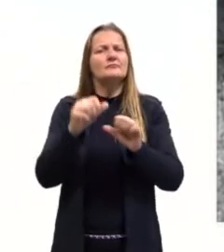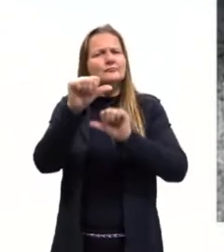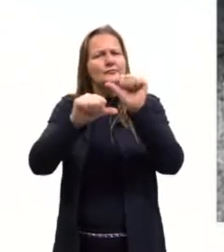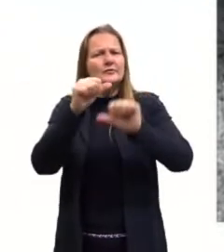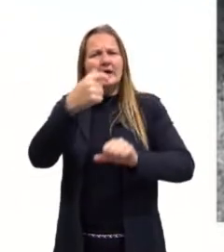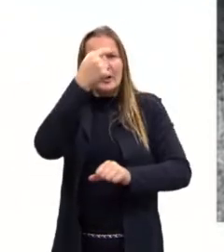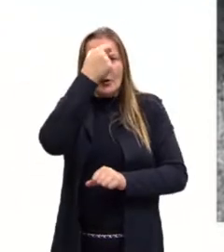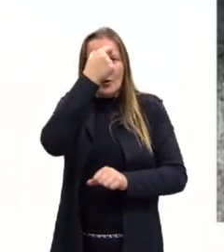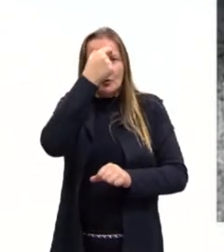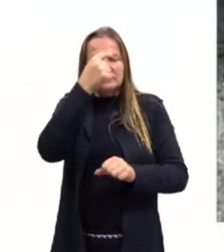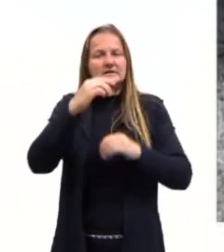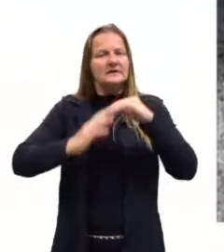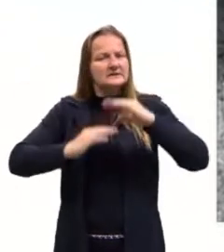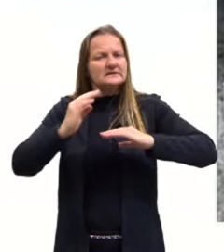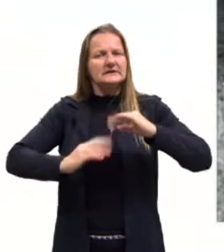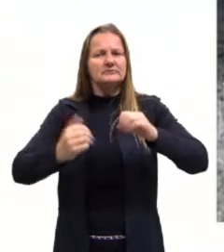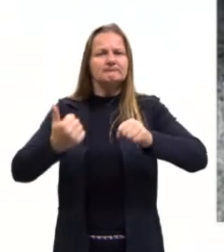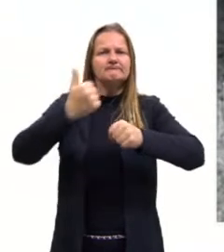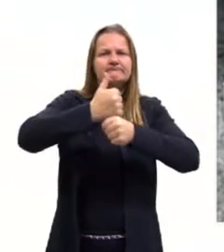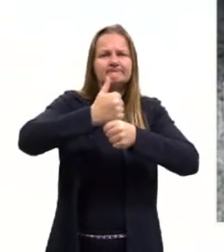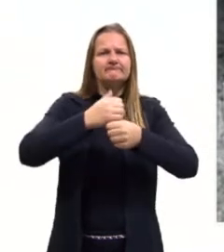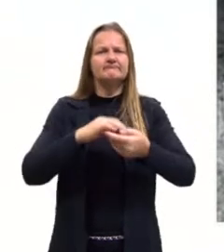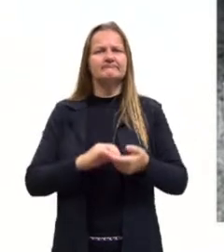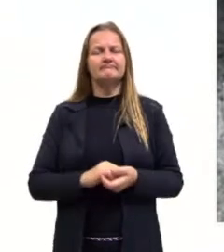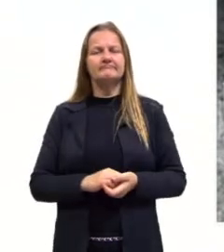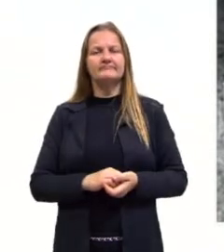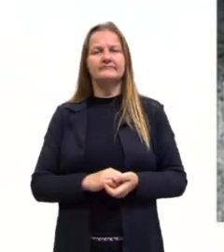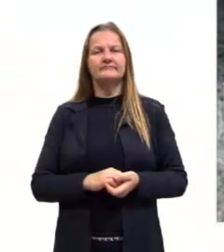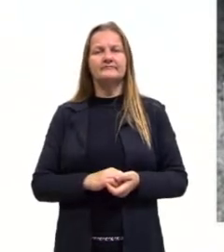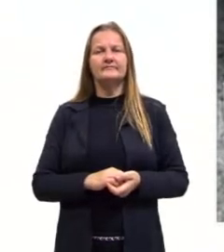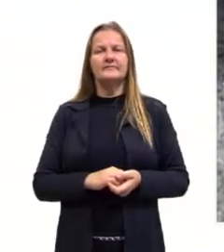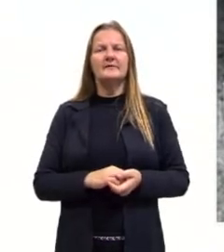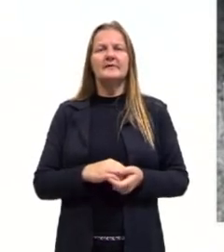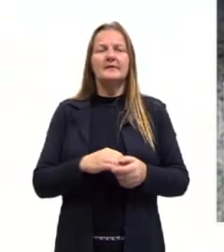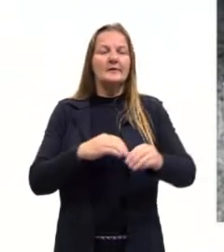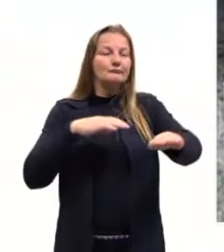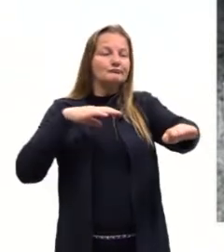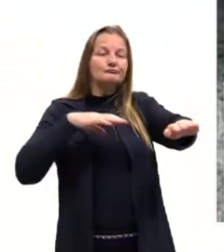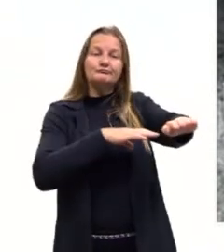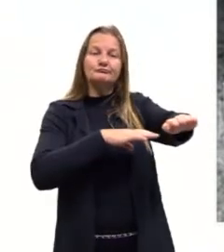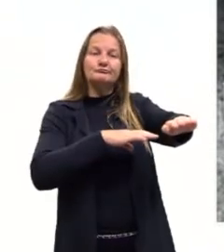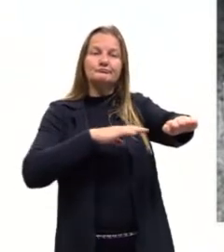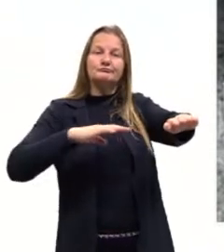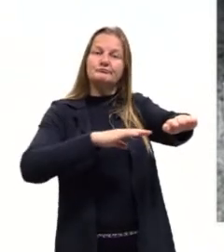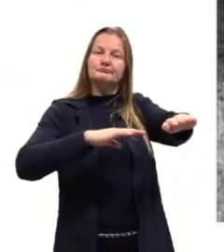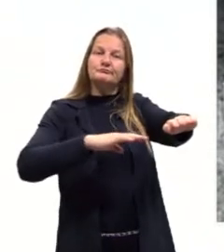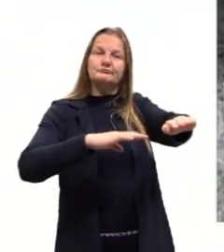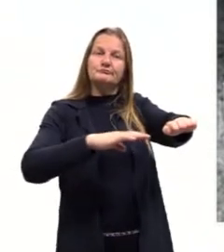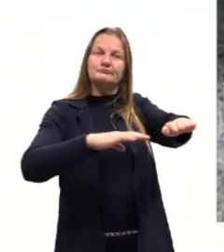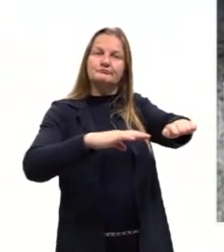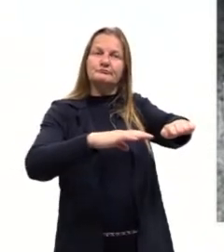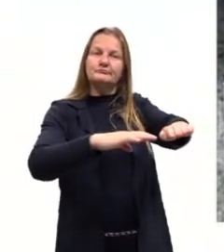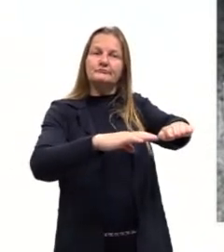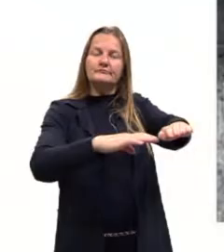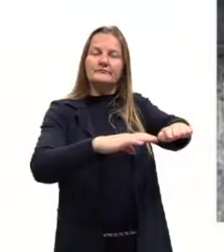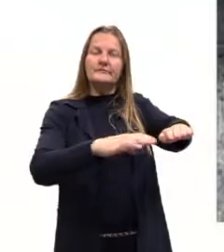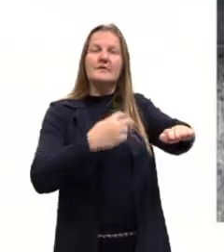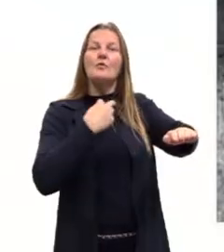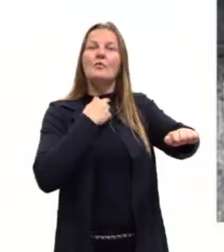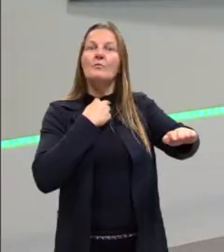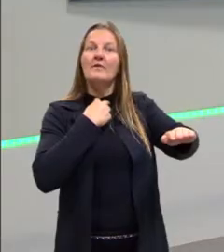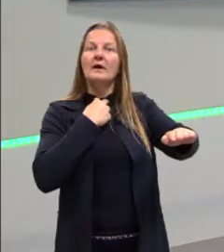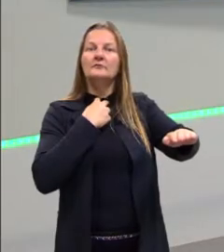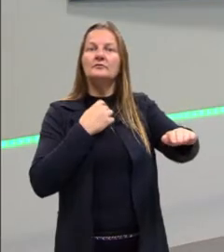a atitude, principalmente daqueles que utilizam as vagas